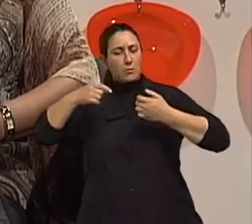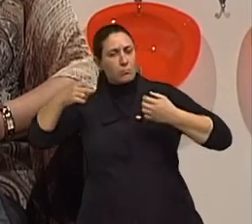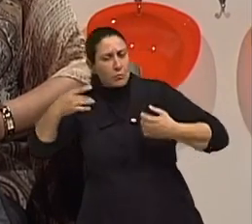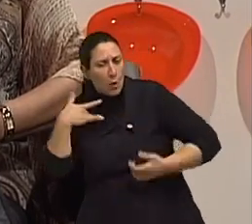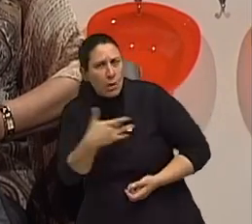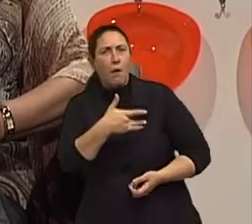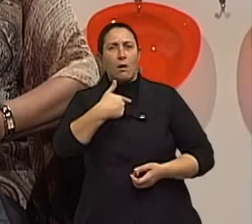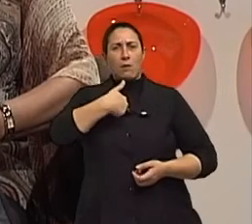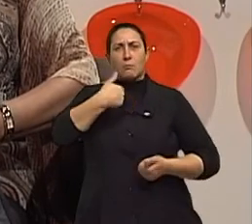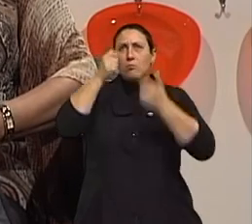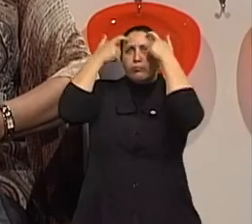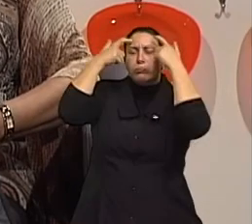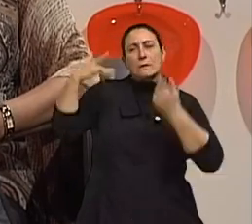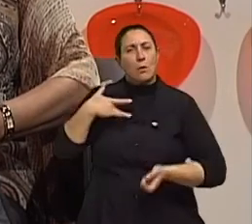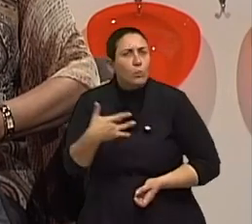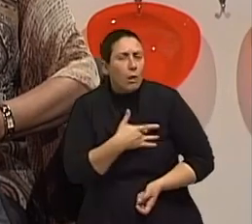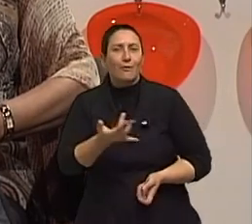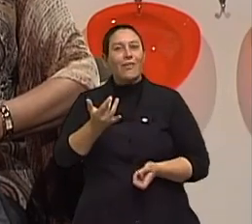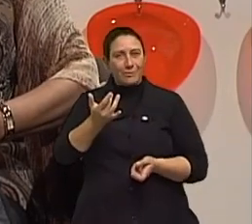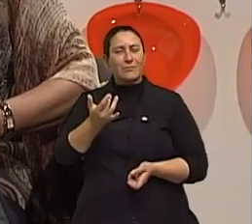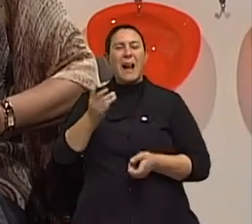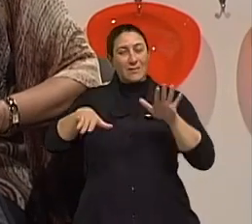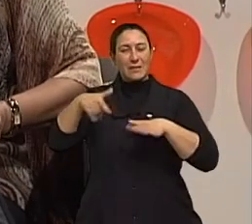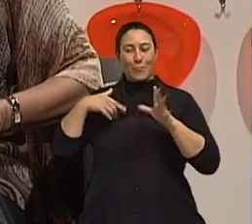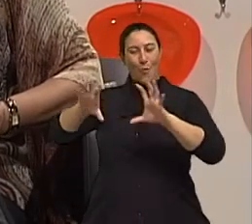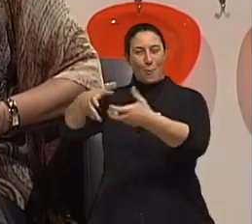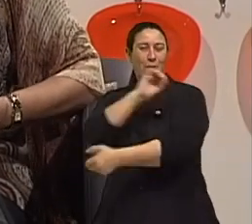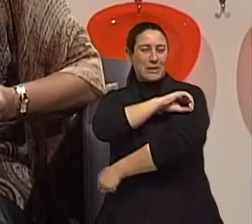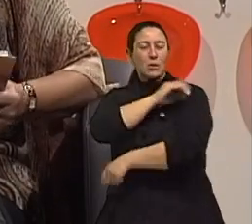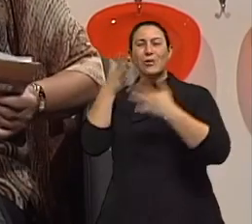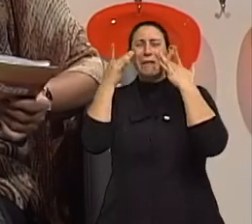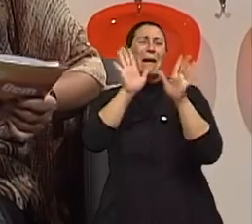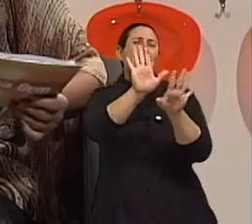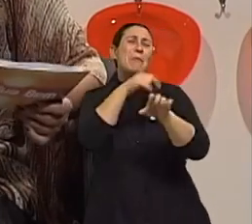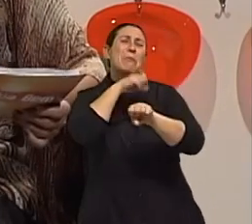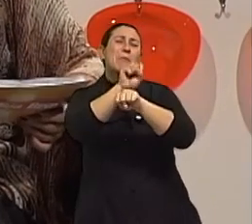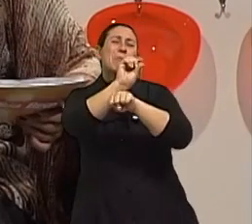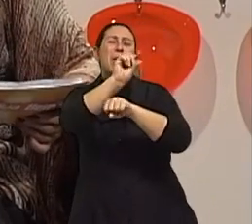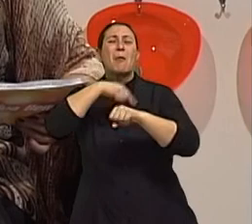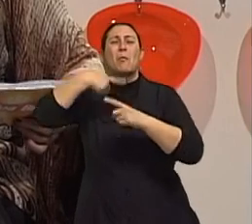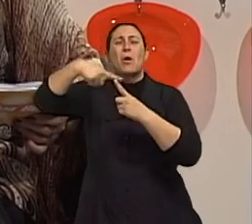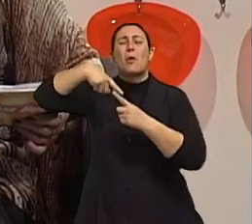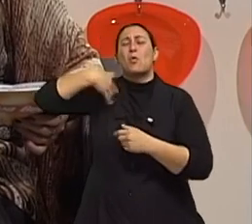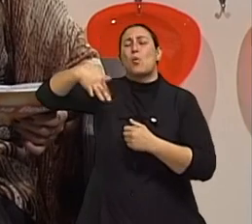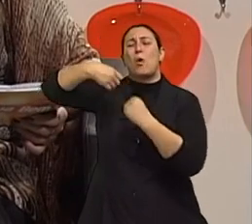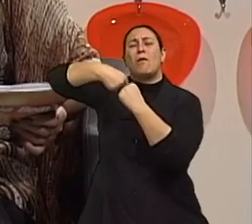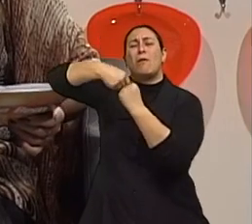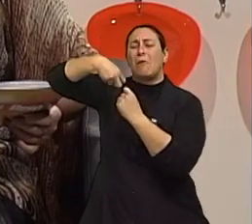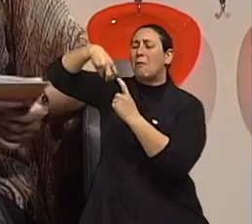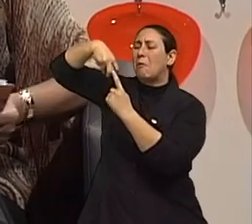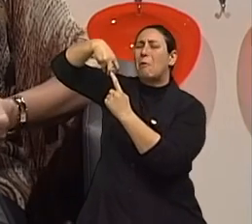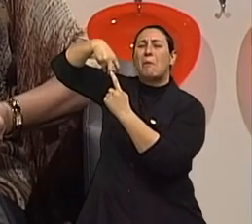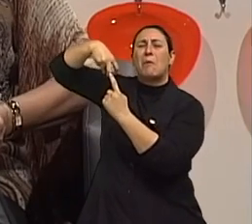E me acontece, eu tenho as oficinas de teatro, as pessoas dizerem assim, agora eu vou ter que parar o teatro por causa do meu joelho, porque eu não posso mais fazer